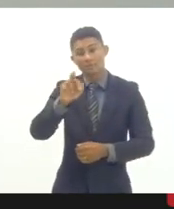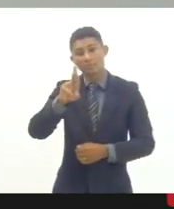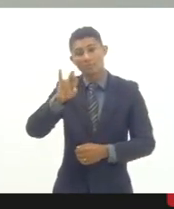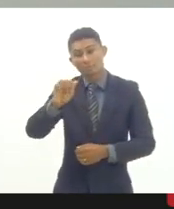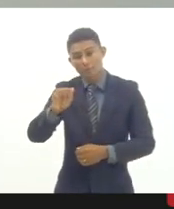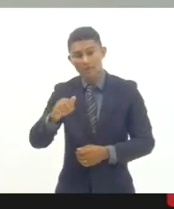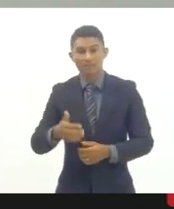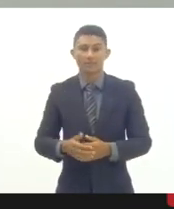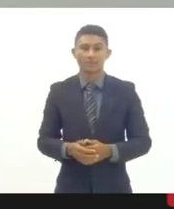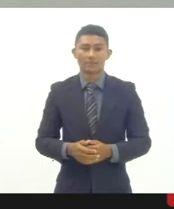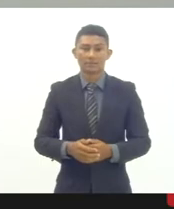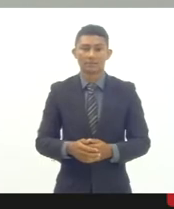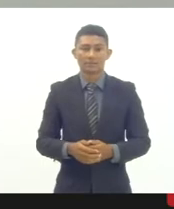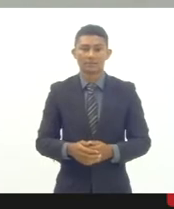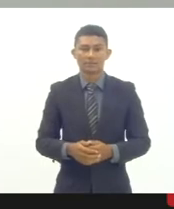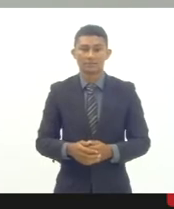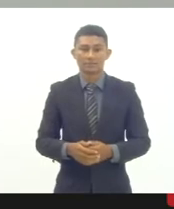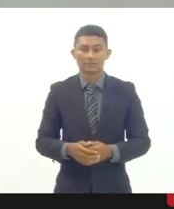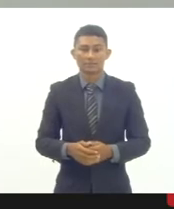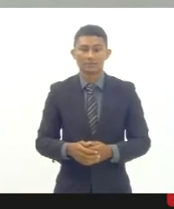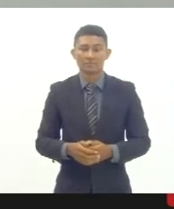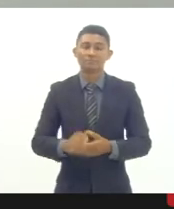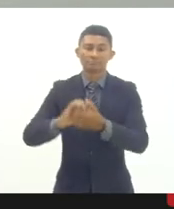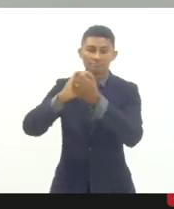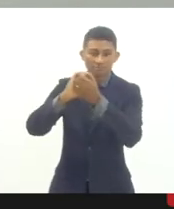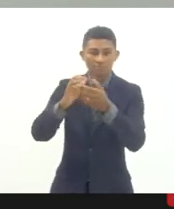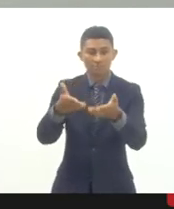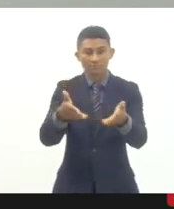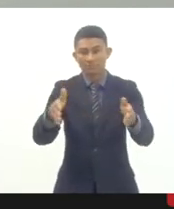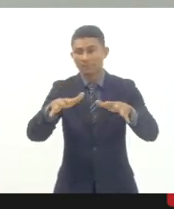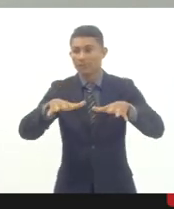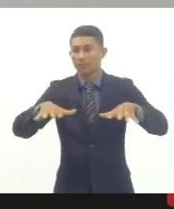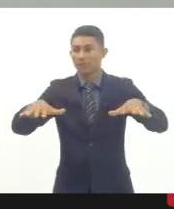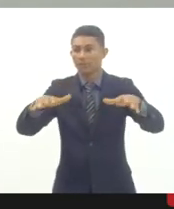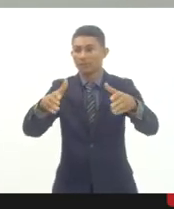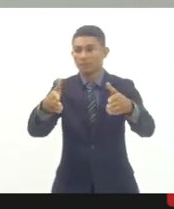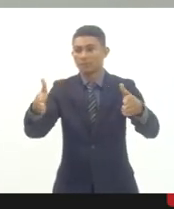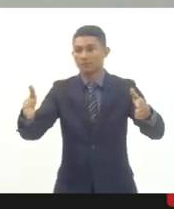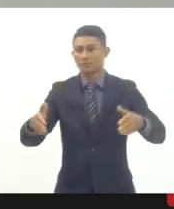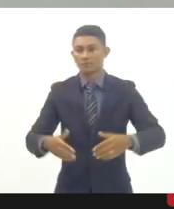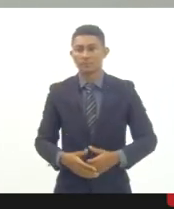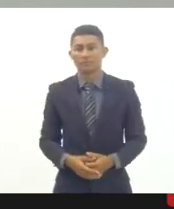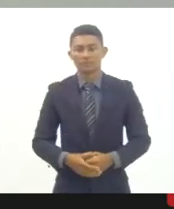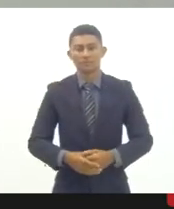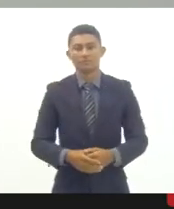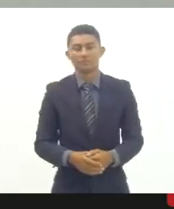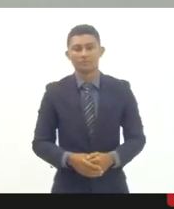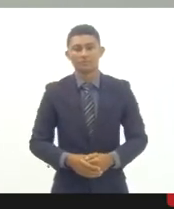E eu cumprimento a todos, a todes e a todas. E